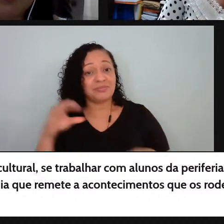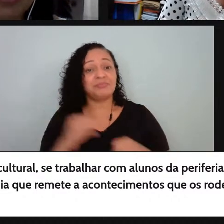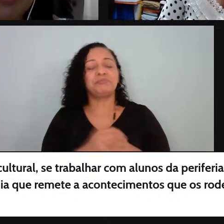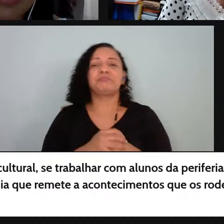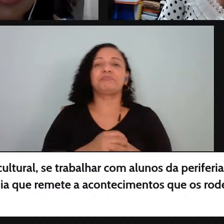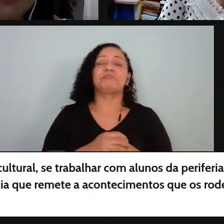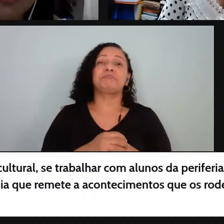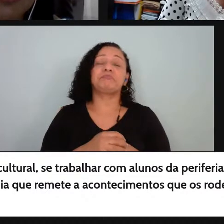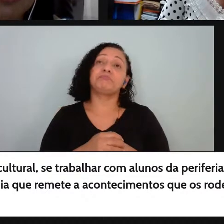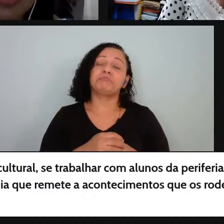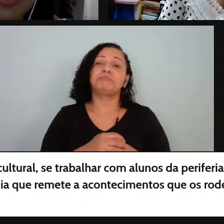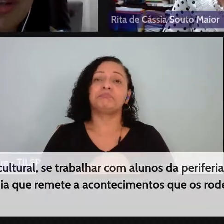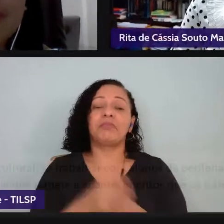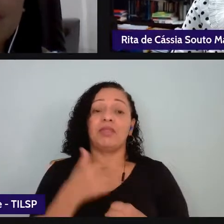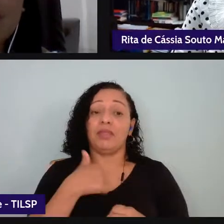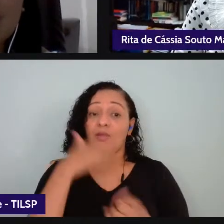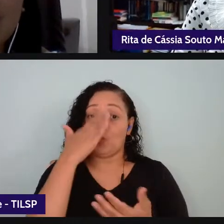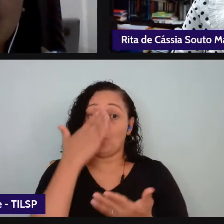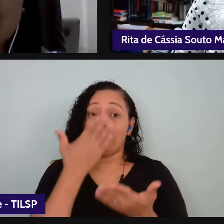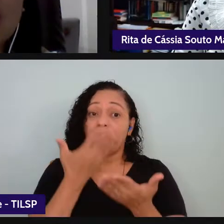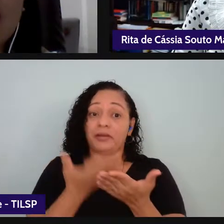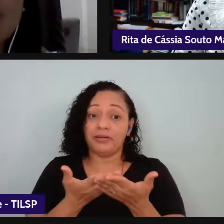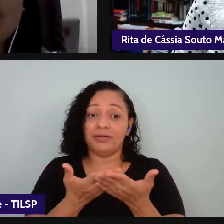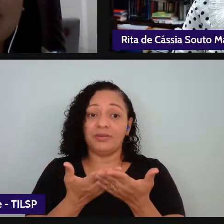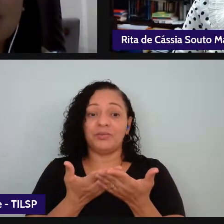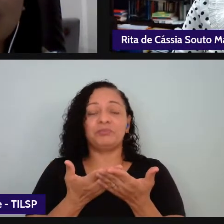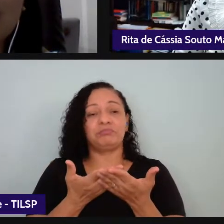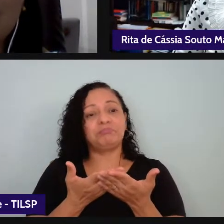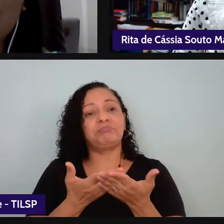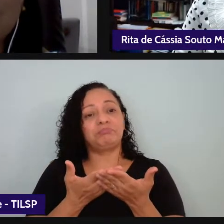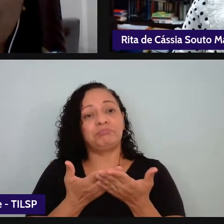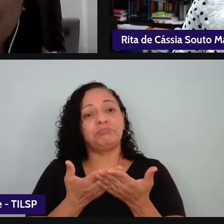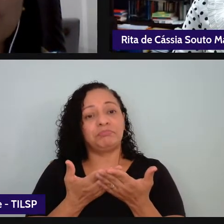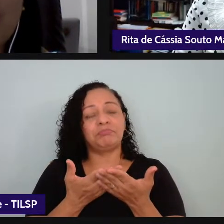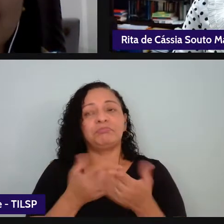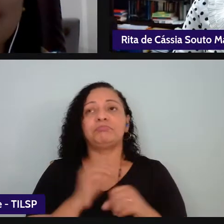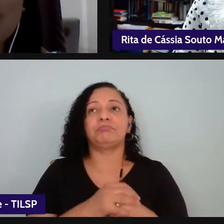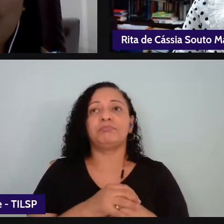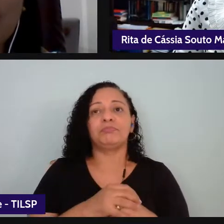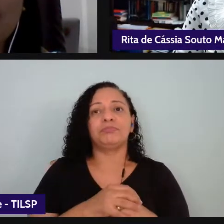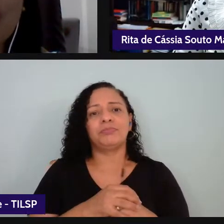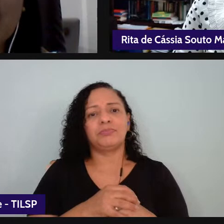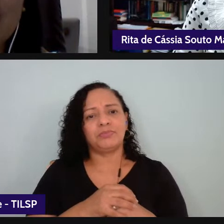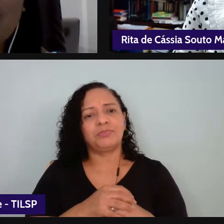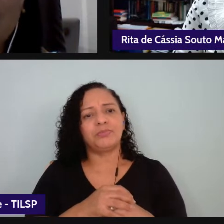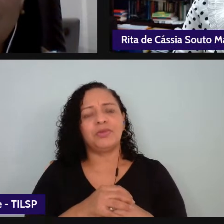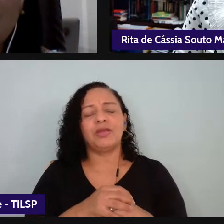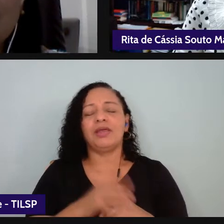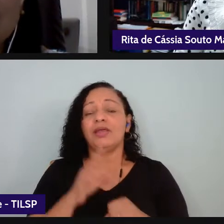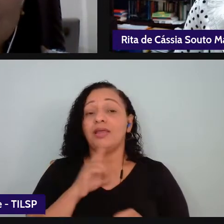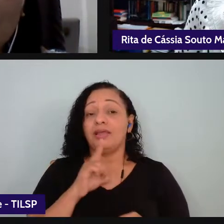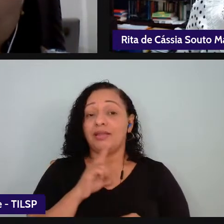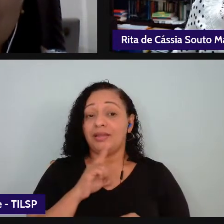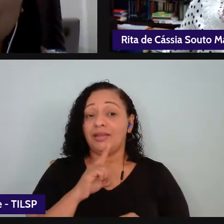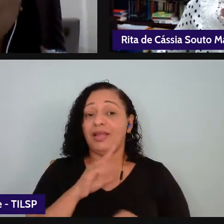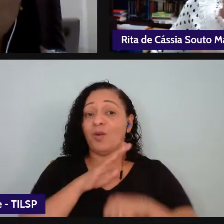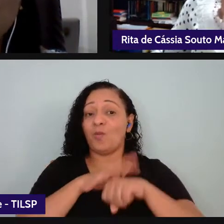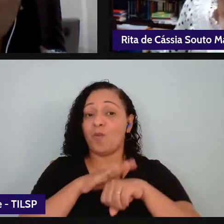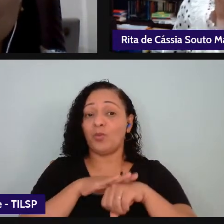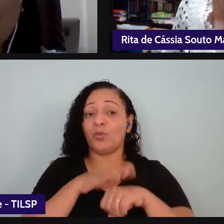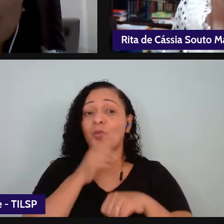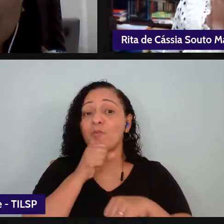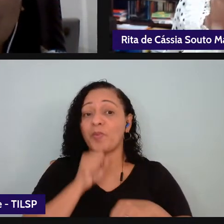eu acredito que já buscando um pouco as palavras do Paulo Freire se nós